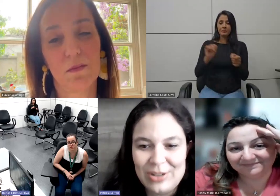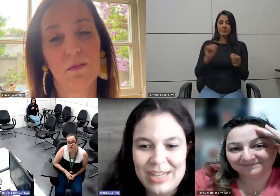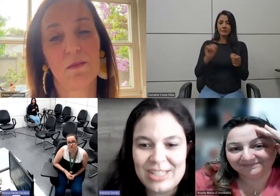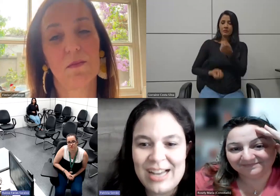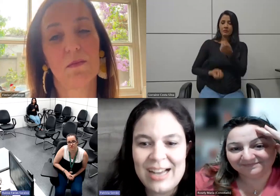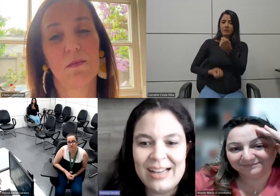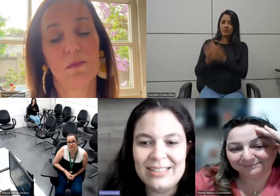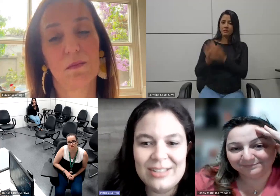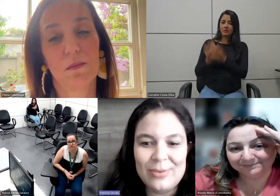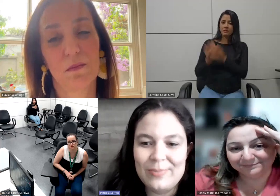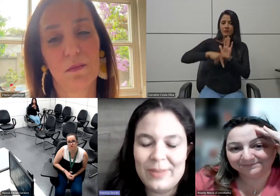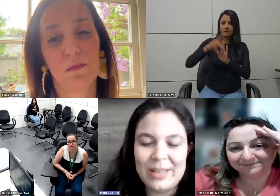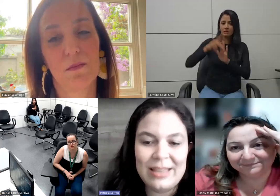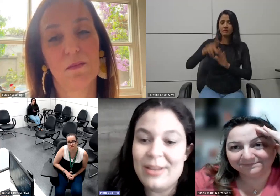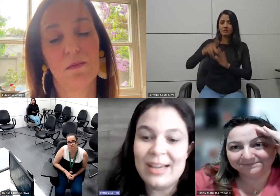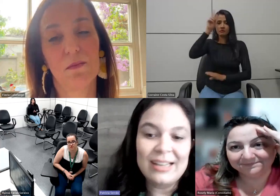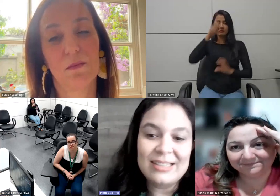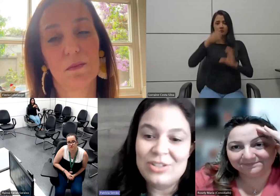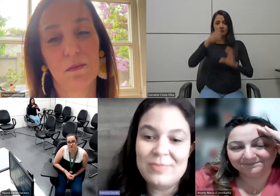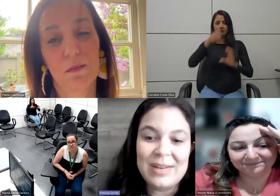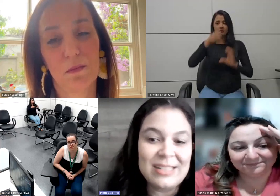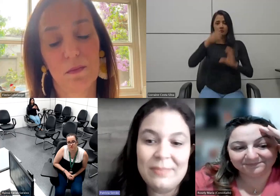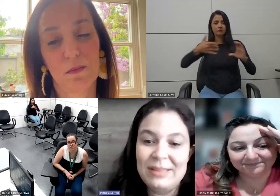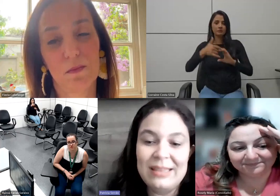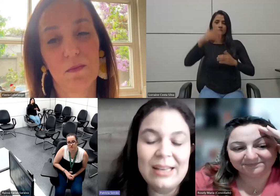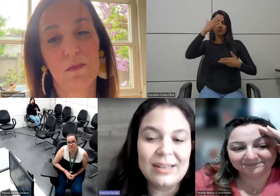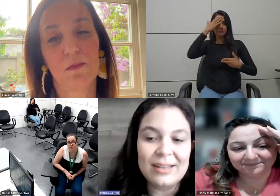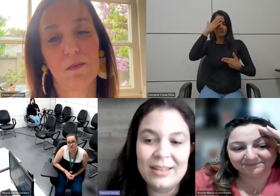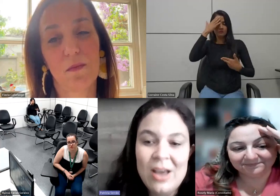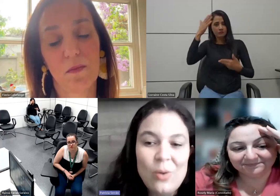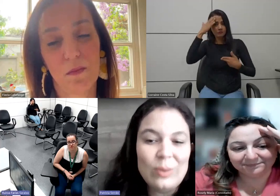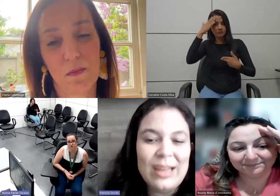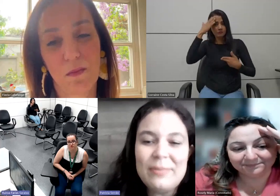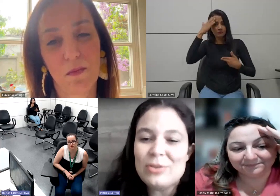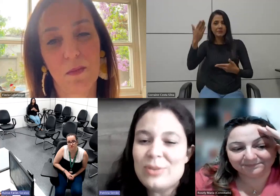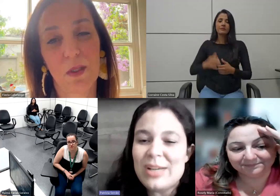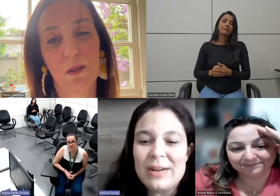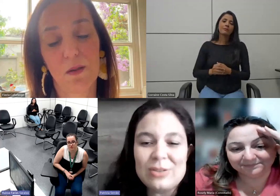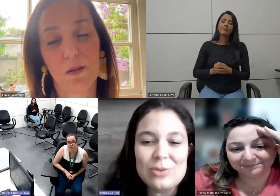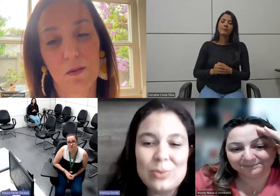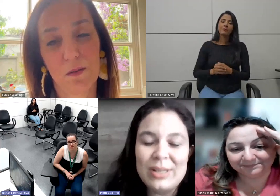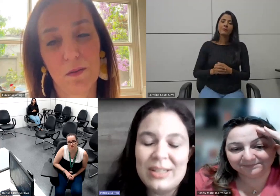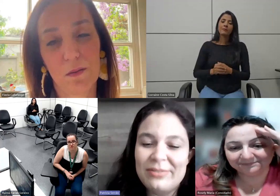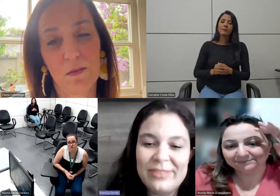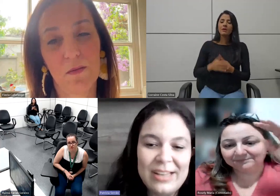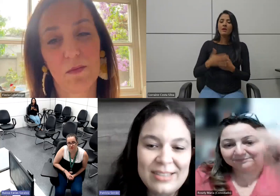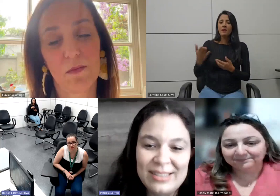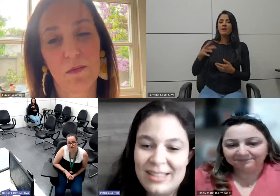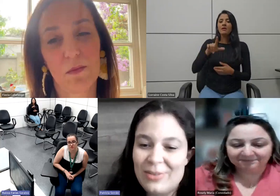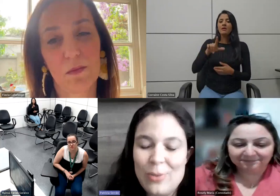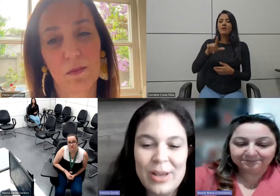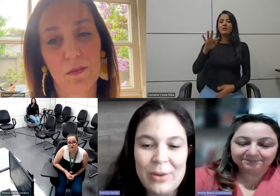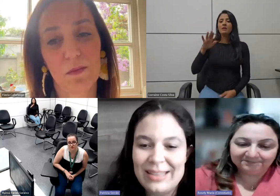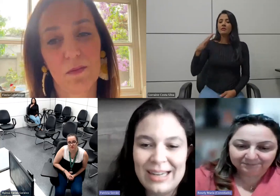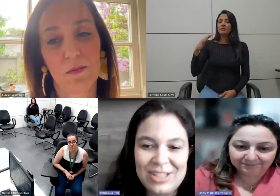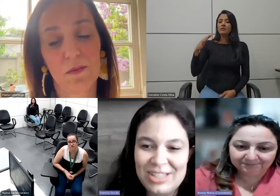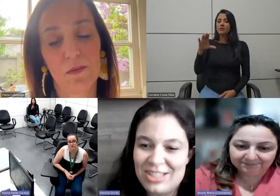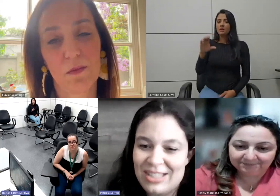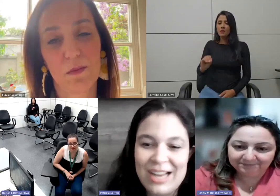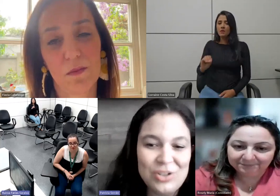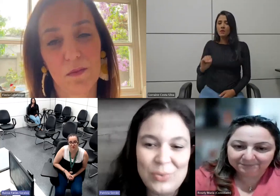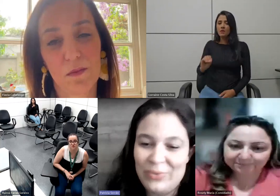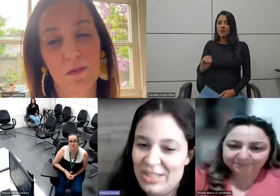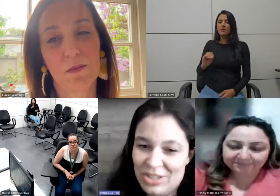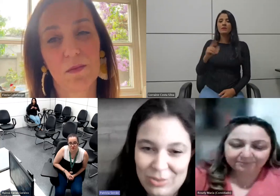projeto Histórias Raras que eu tenho que agradecer demais a equipe inteira que o Leiberson que abraçou e que fez e que correu